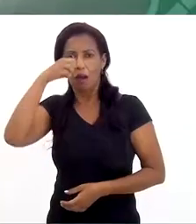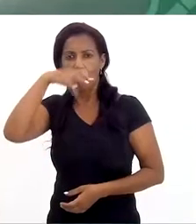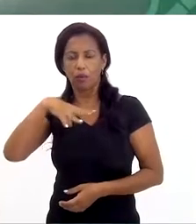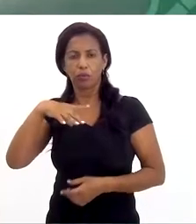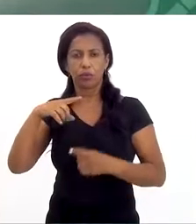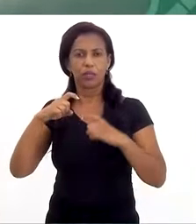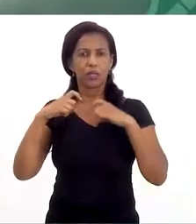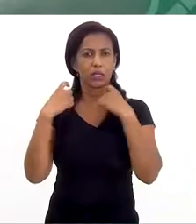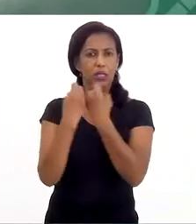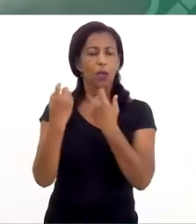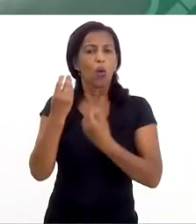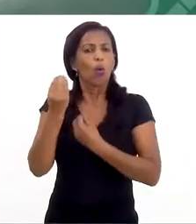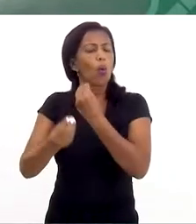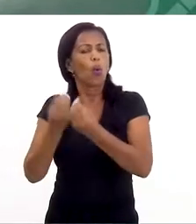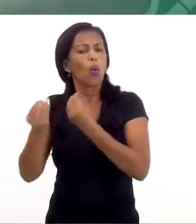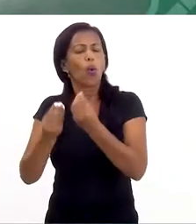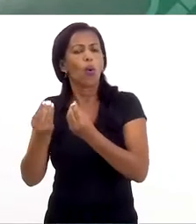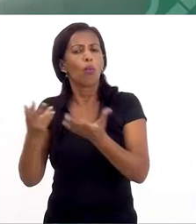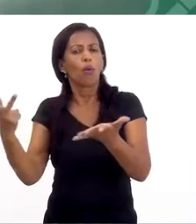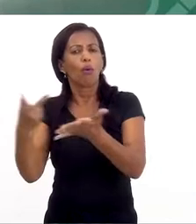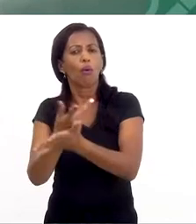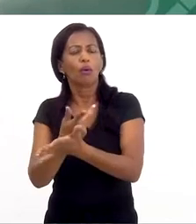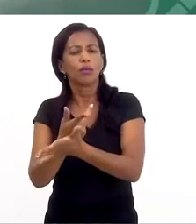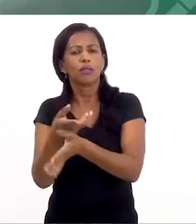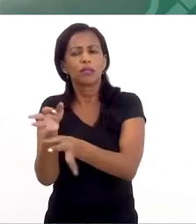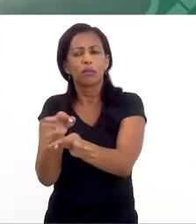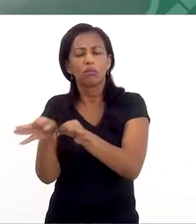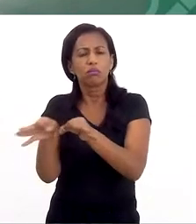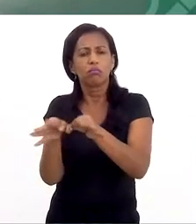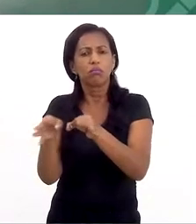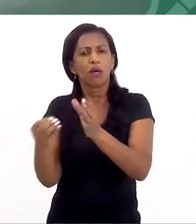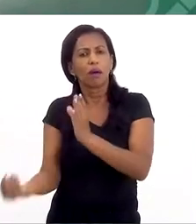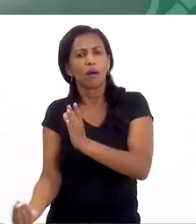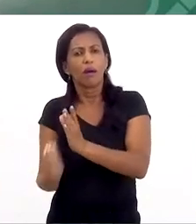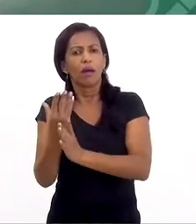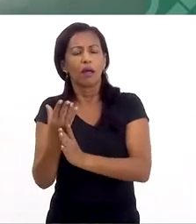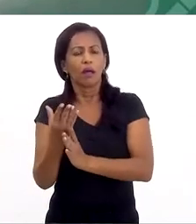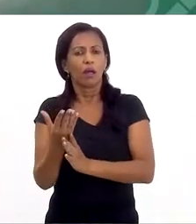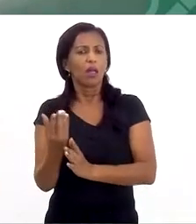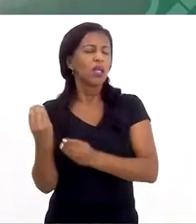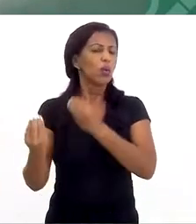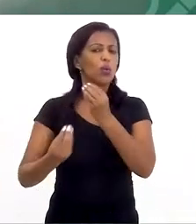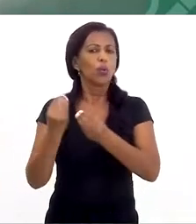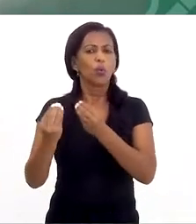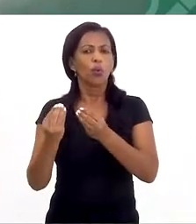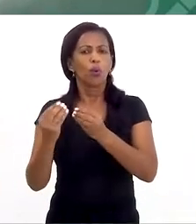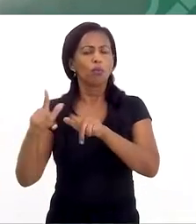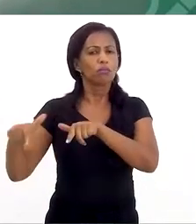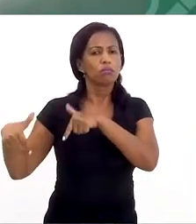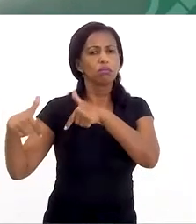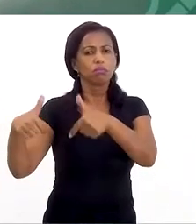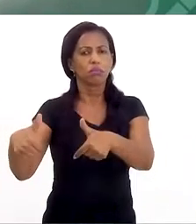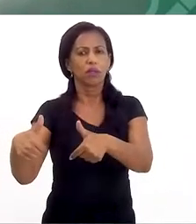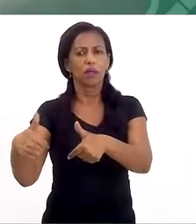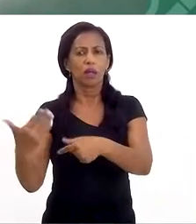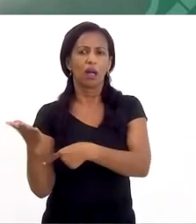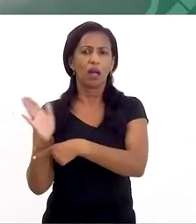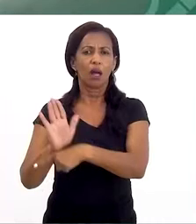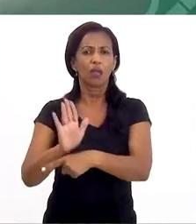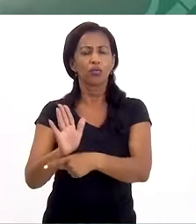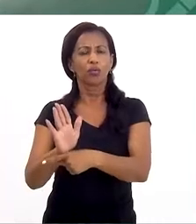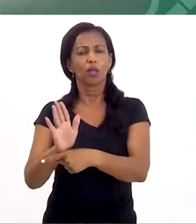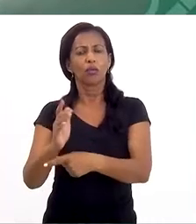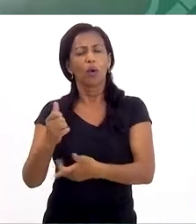Abuso Sexual, conte um pouquinho para a gente como foi a idealização e a fundação desse projeto e como que vocês atuam na